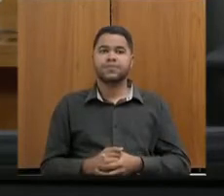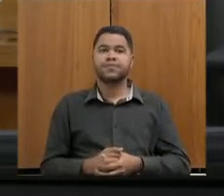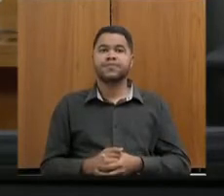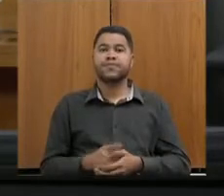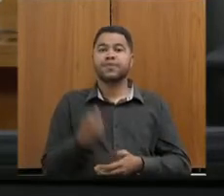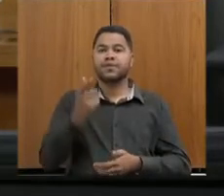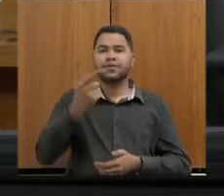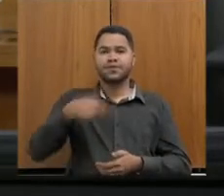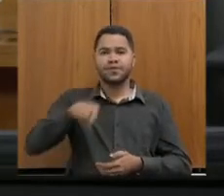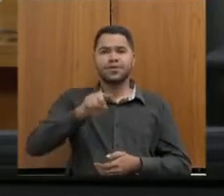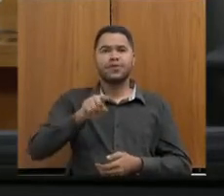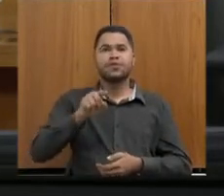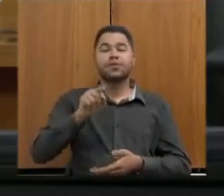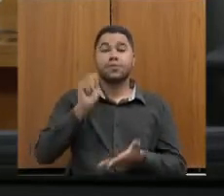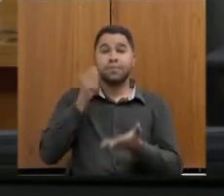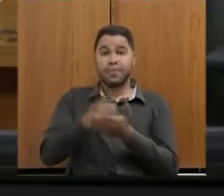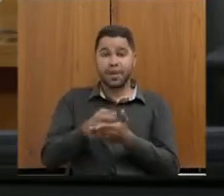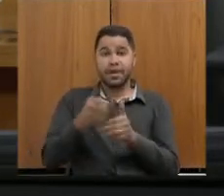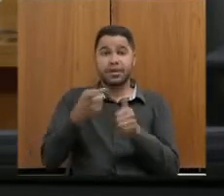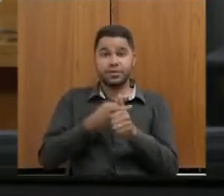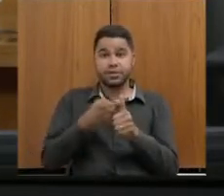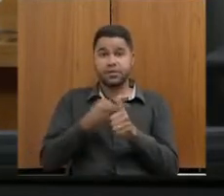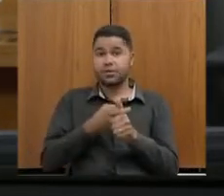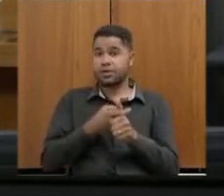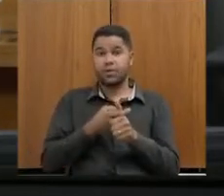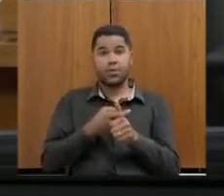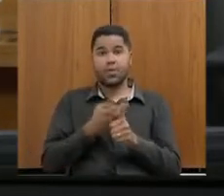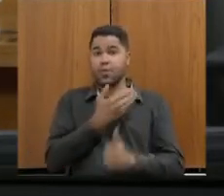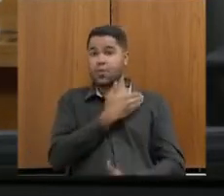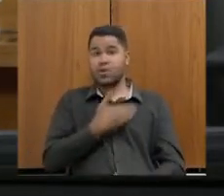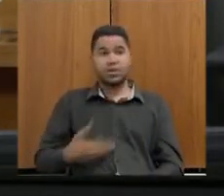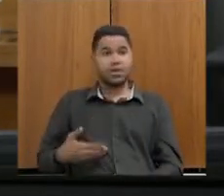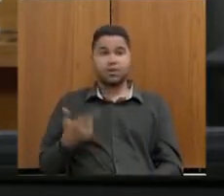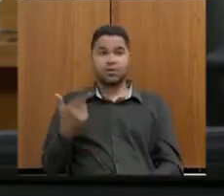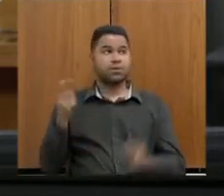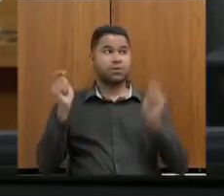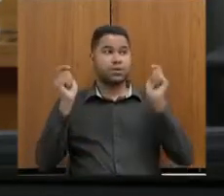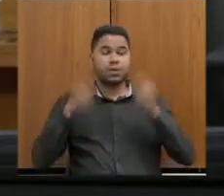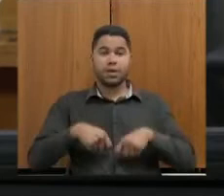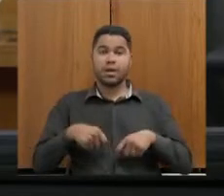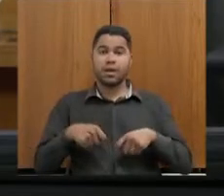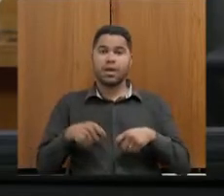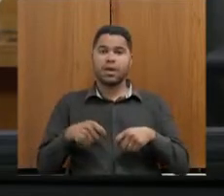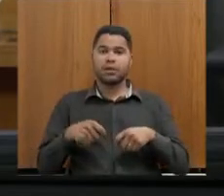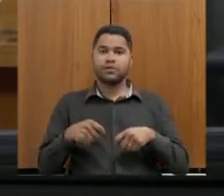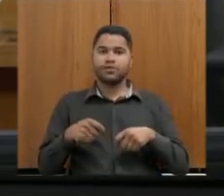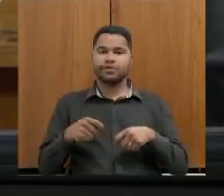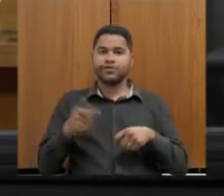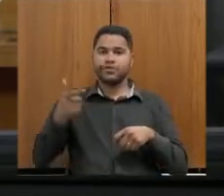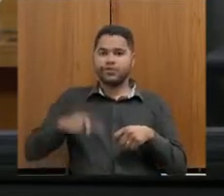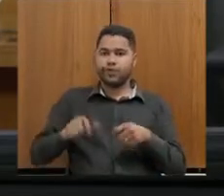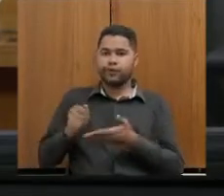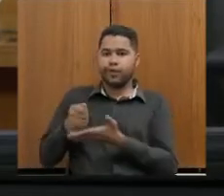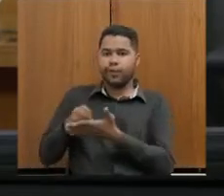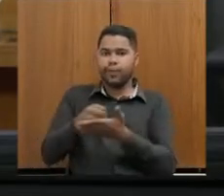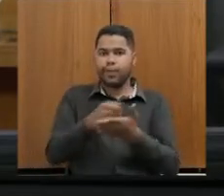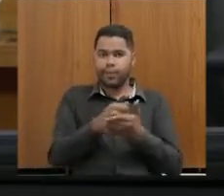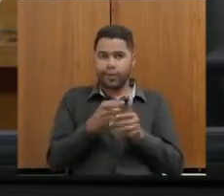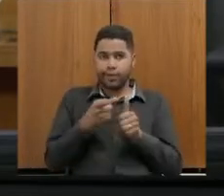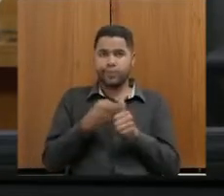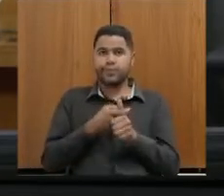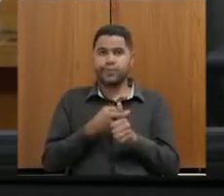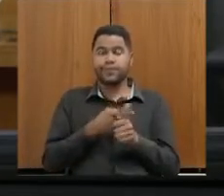voltarmos a pagar a dívida, o Estado não tem capacidade de absorver essa volta de pagamento à dívida.